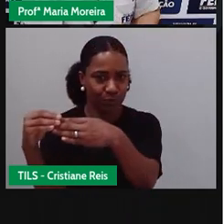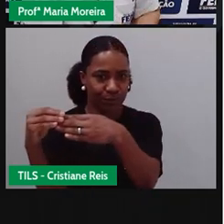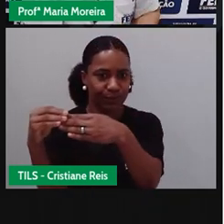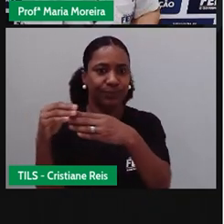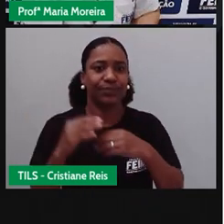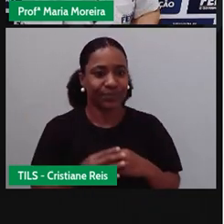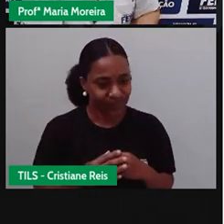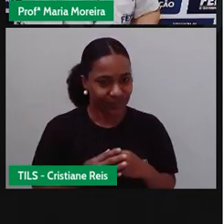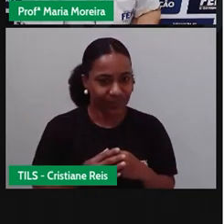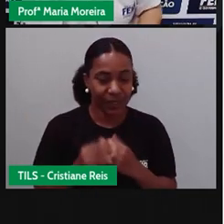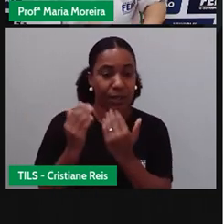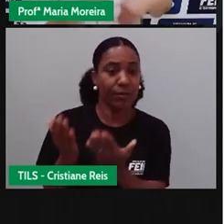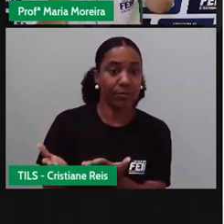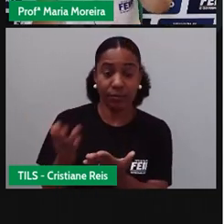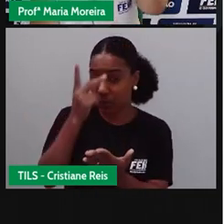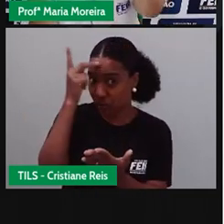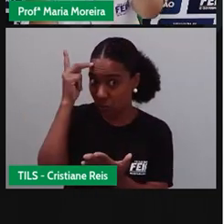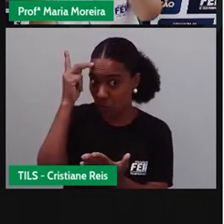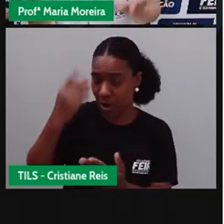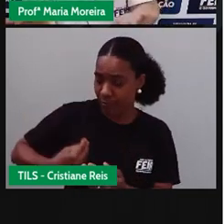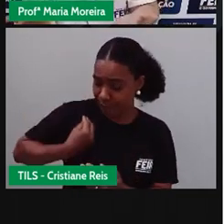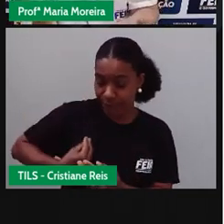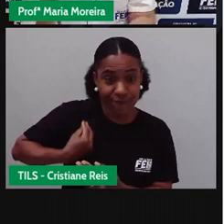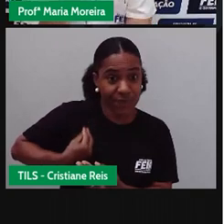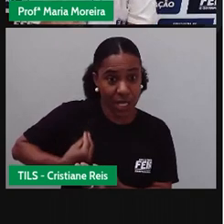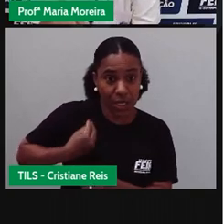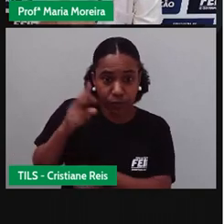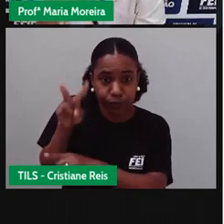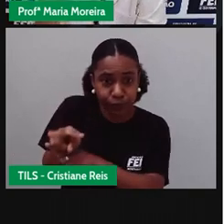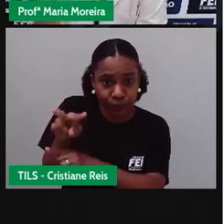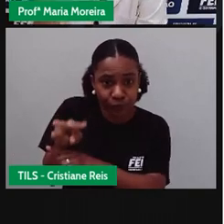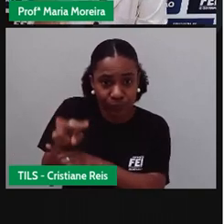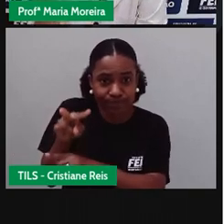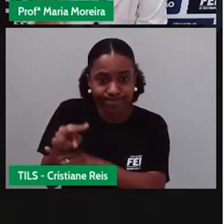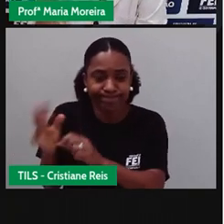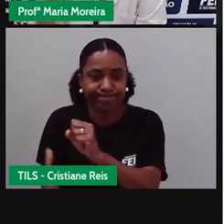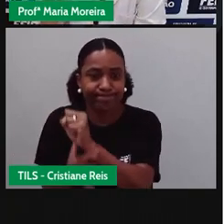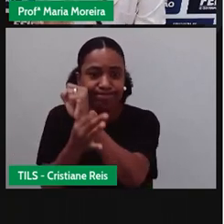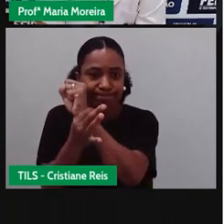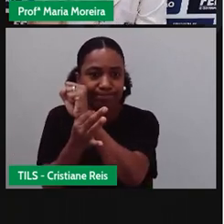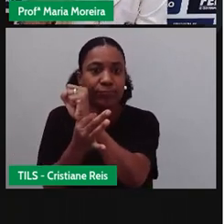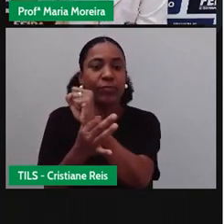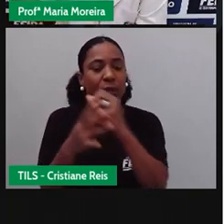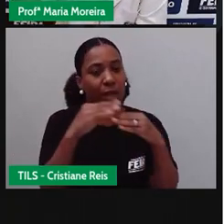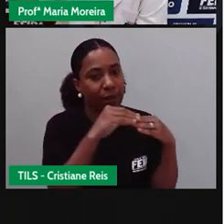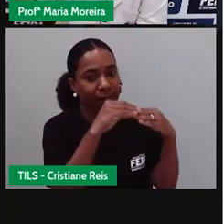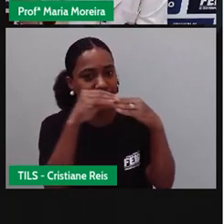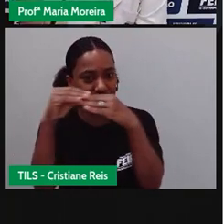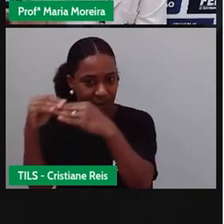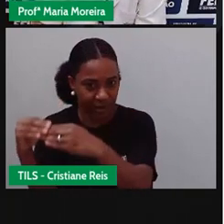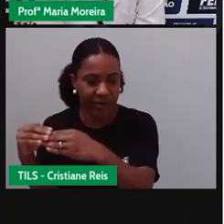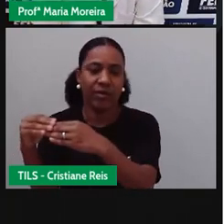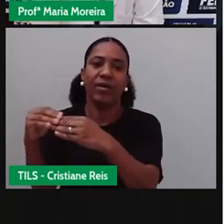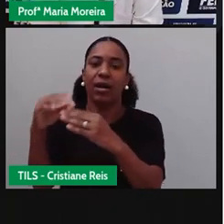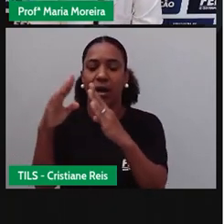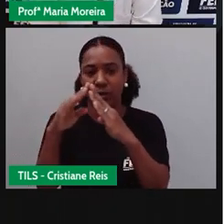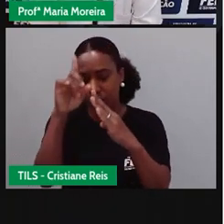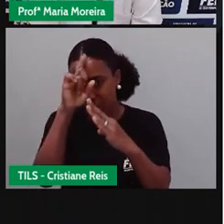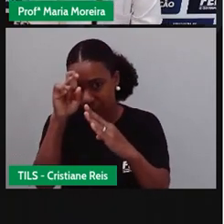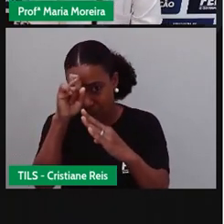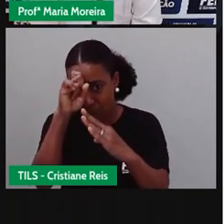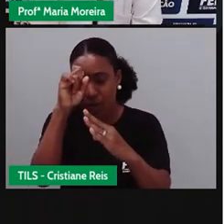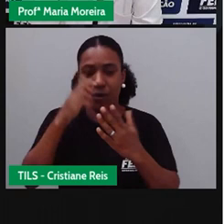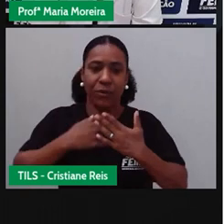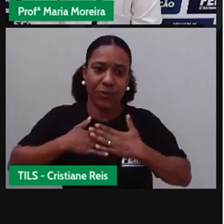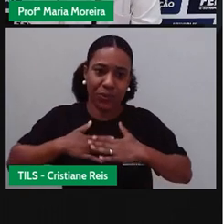Para assegurar a vida daquela pessoa. E aí, depois, né? Já no hospital, vão existir o quê? Exames e outros procedimentos.